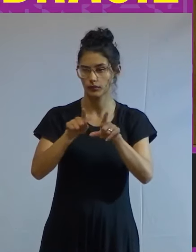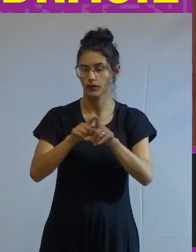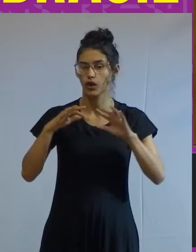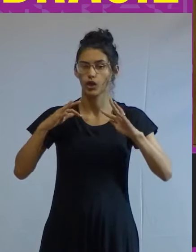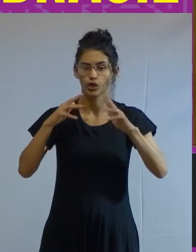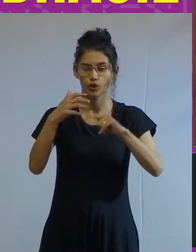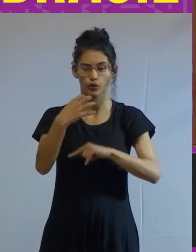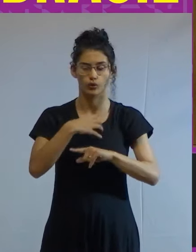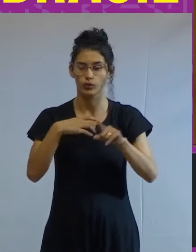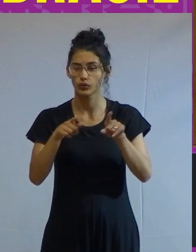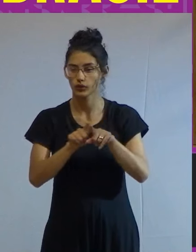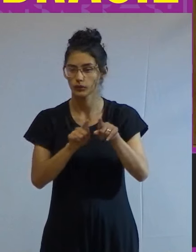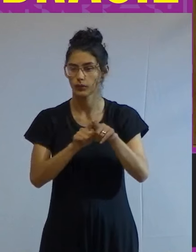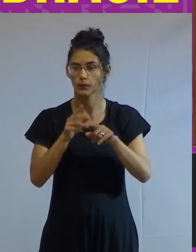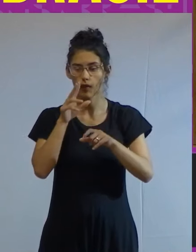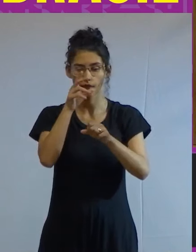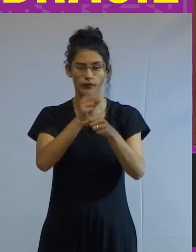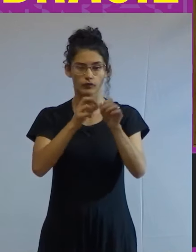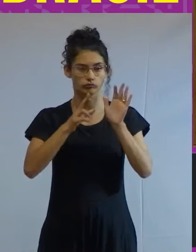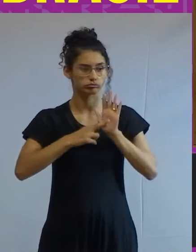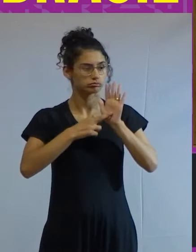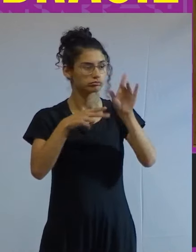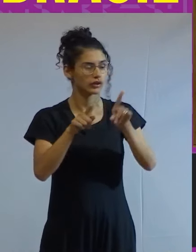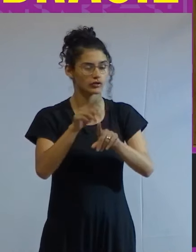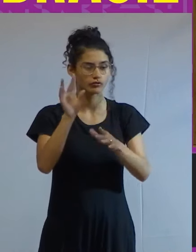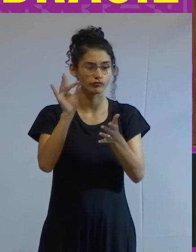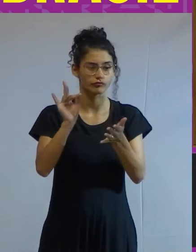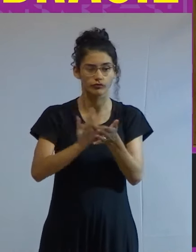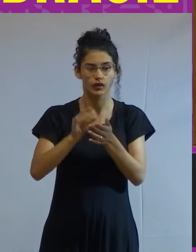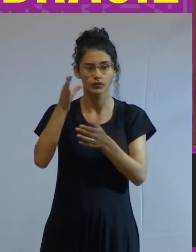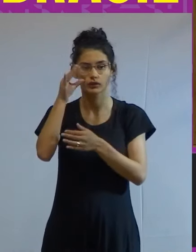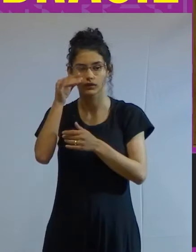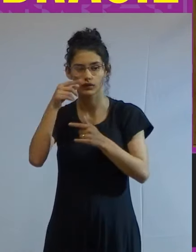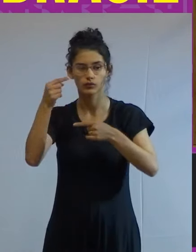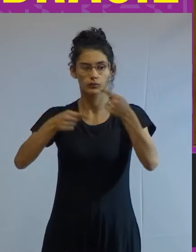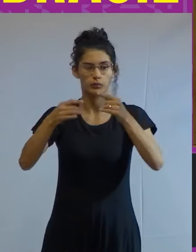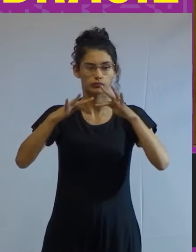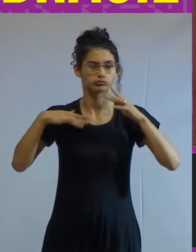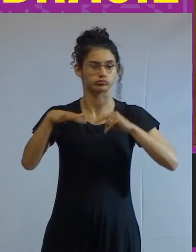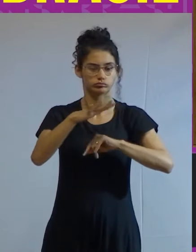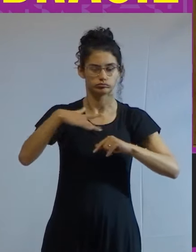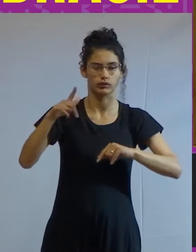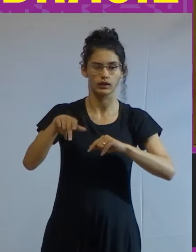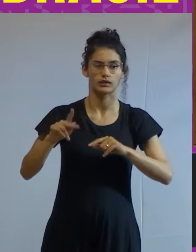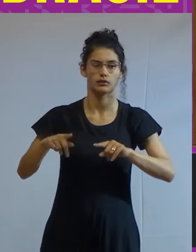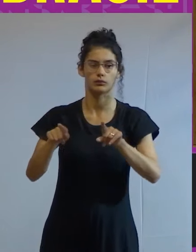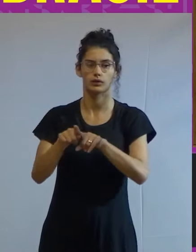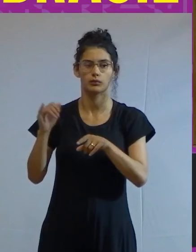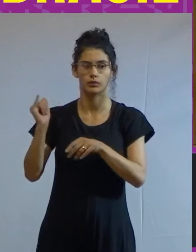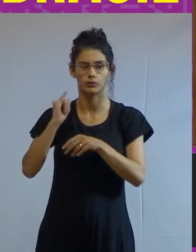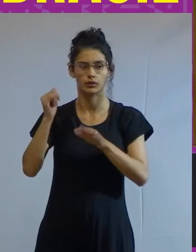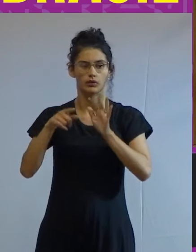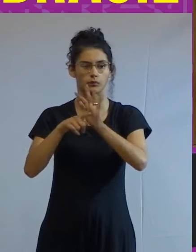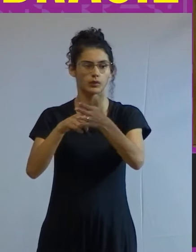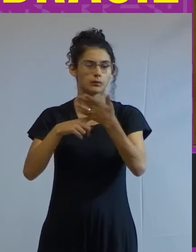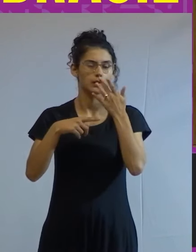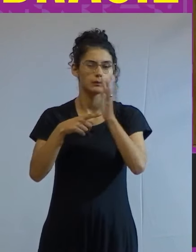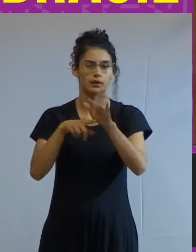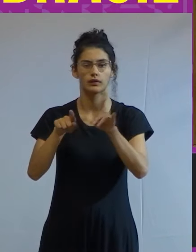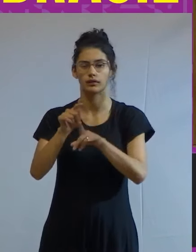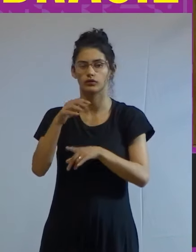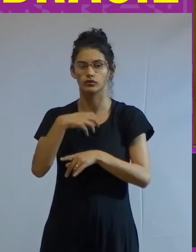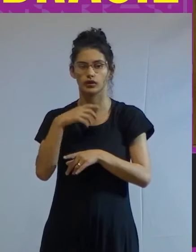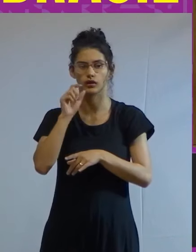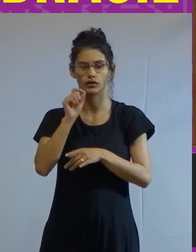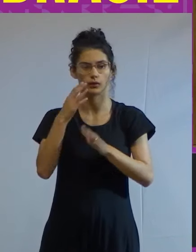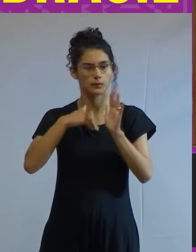todavia esse esforço de representar de fato os interesses coletivos é sempre evado pela contradição de modo